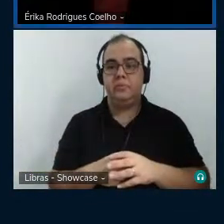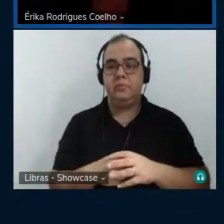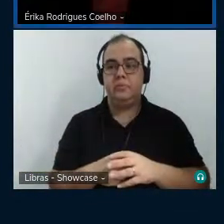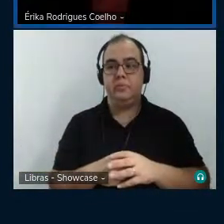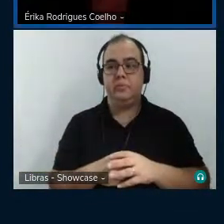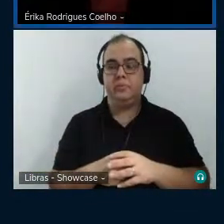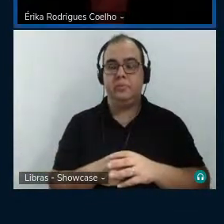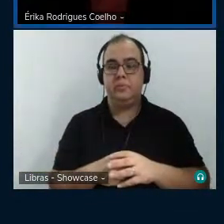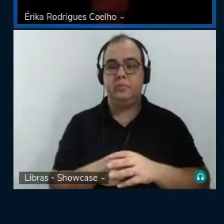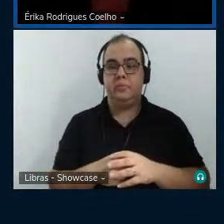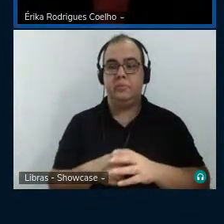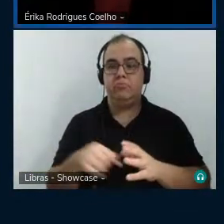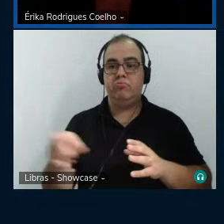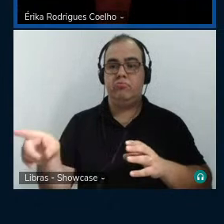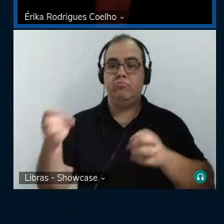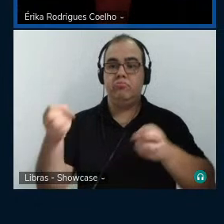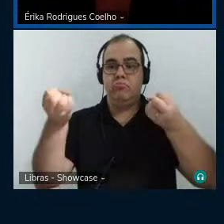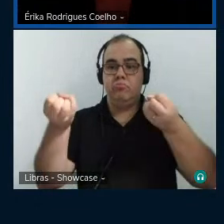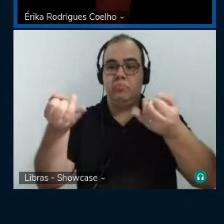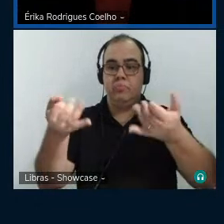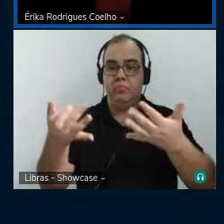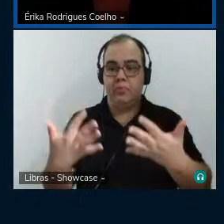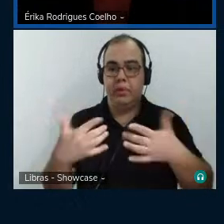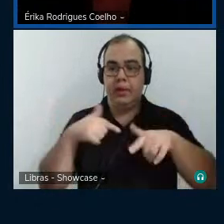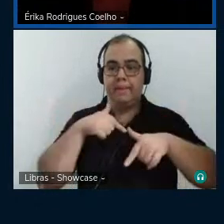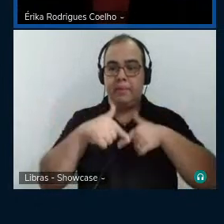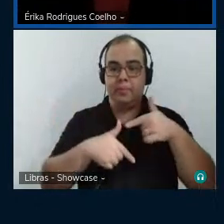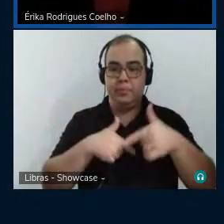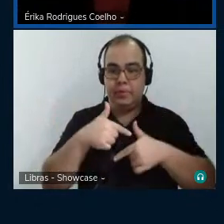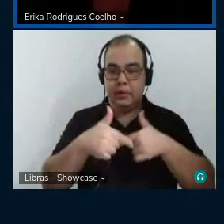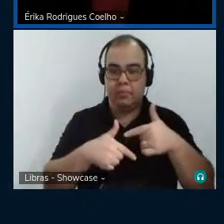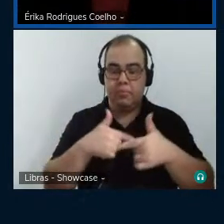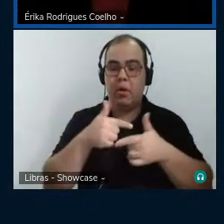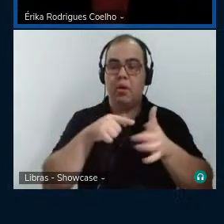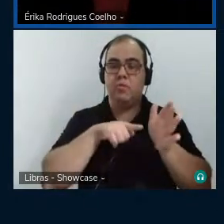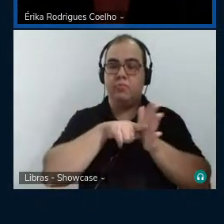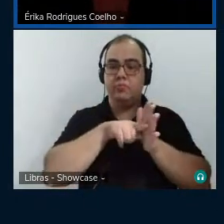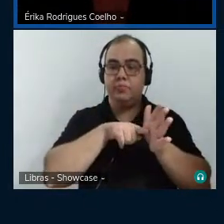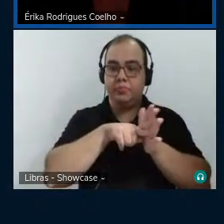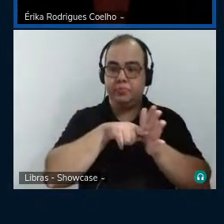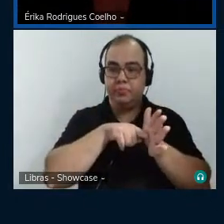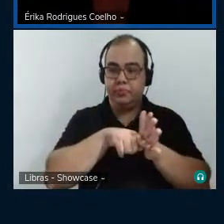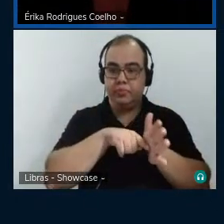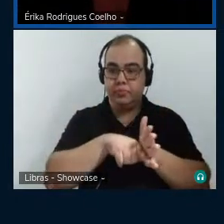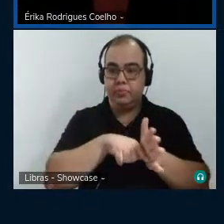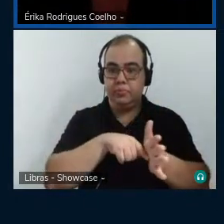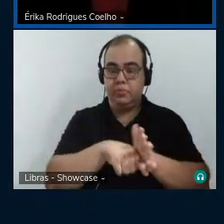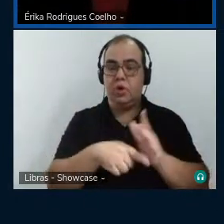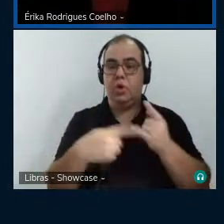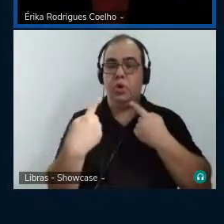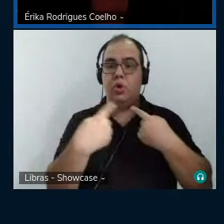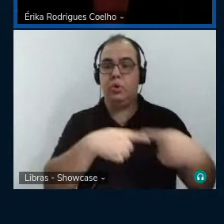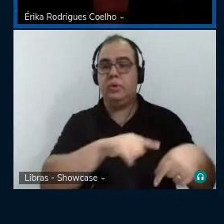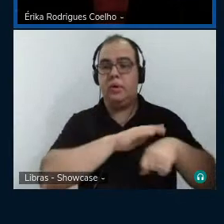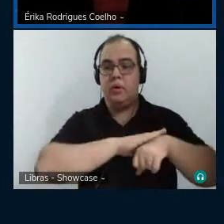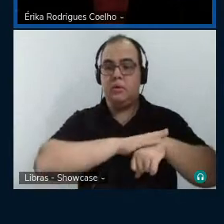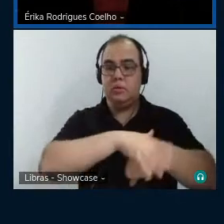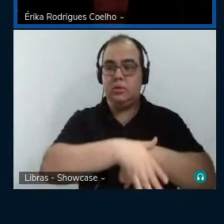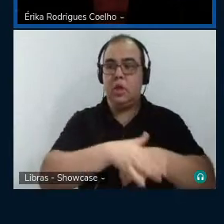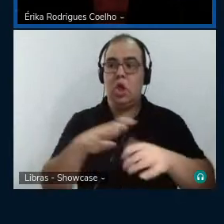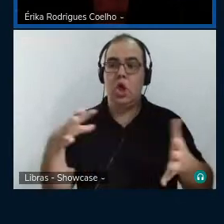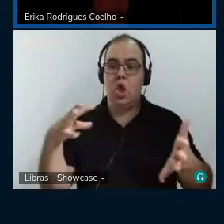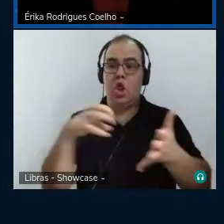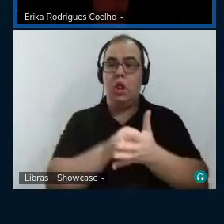Ele trata-se de um trabalho, de uma pesquisa antirracista e decolonial de processos